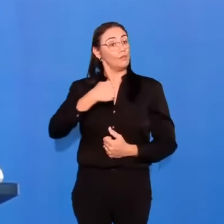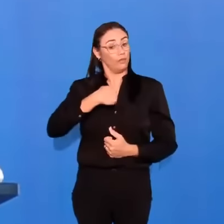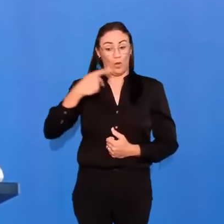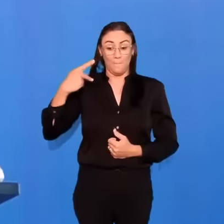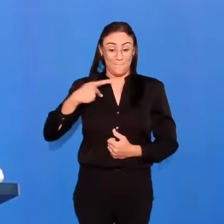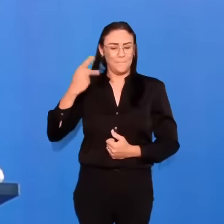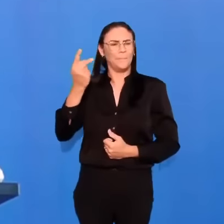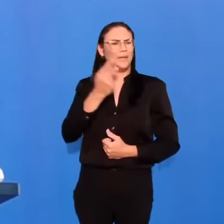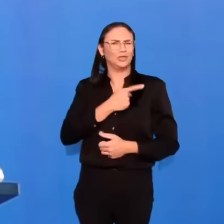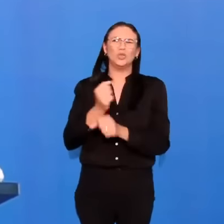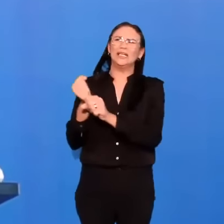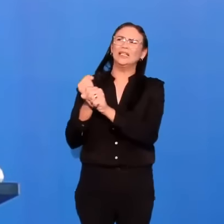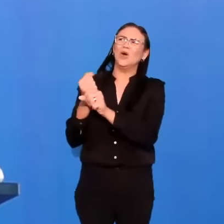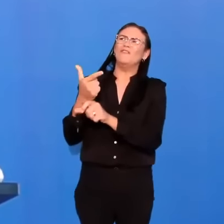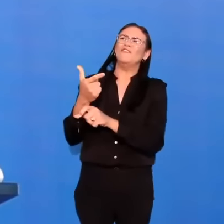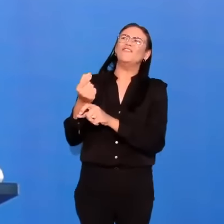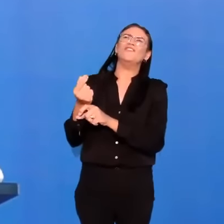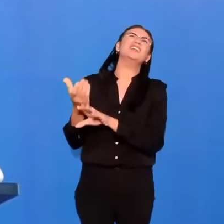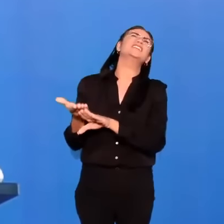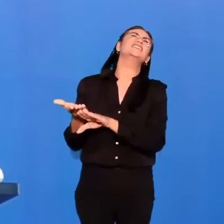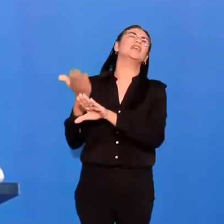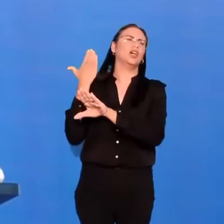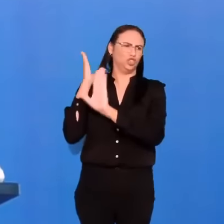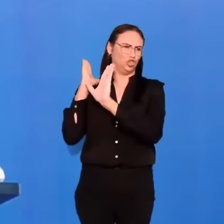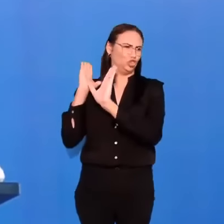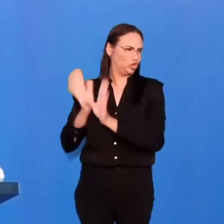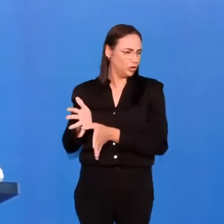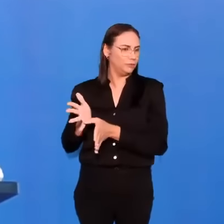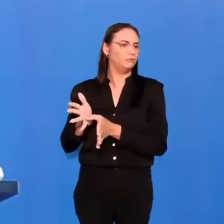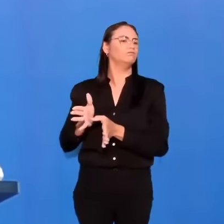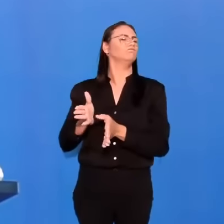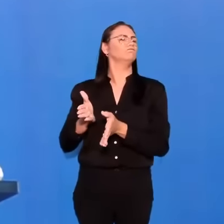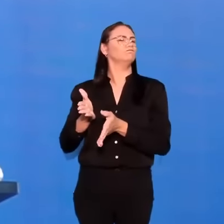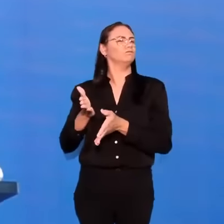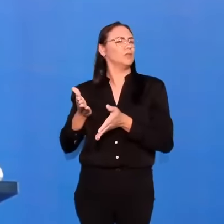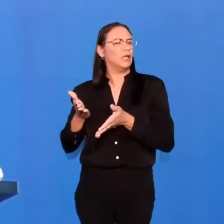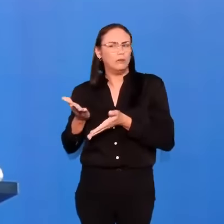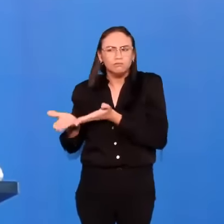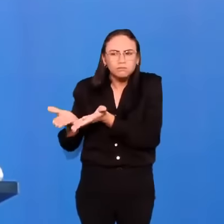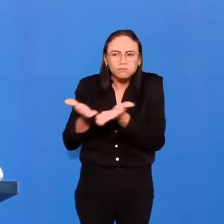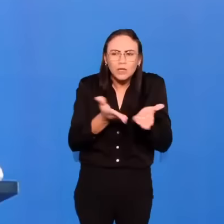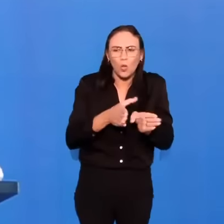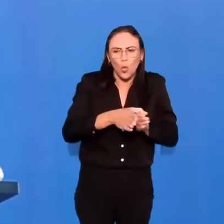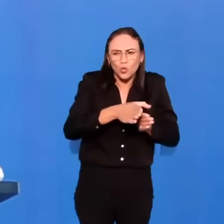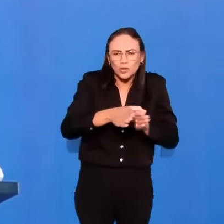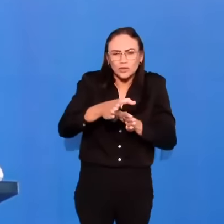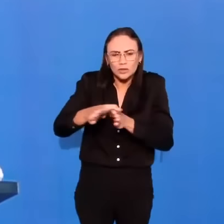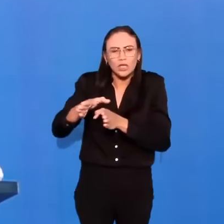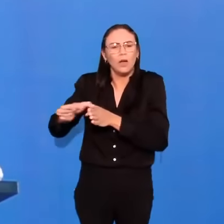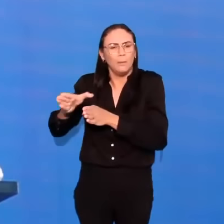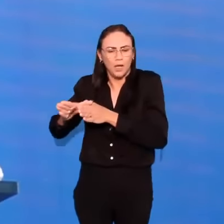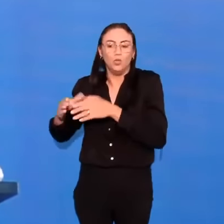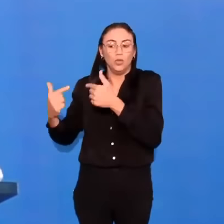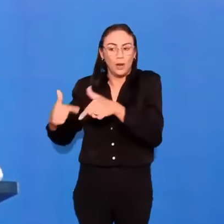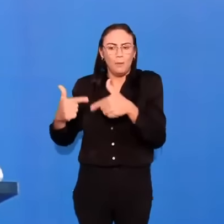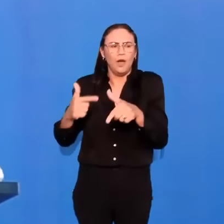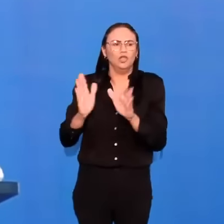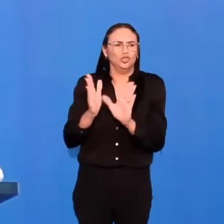de vinte anos, e trabalhando com aconselhamento, há mais de vinte anos.